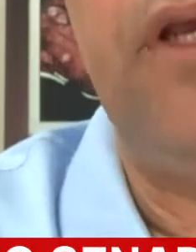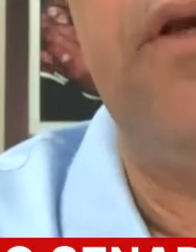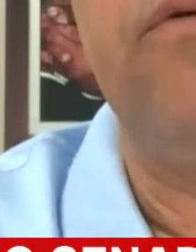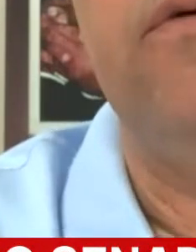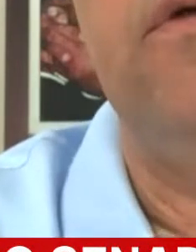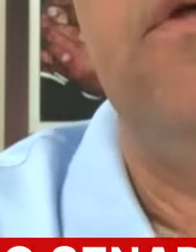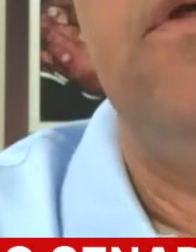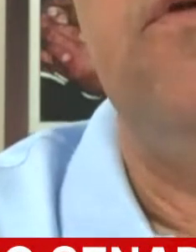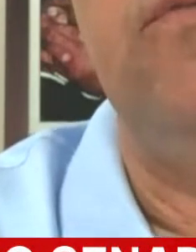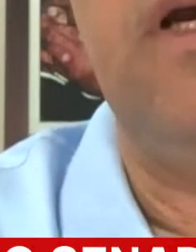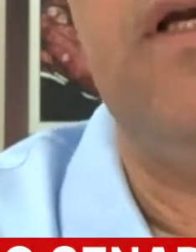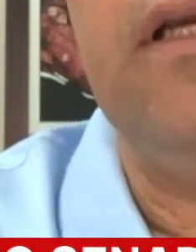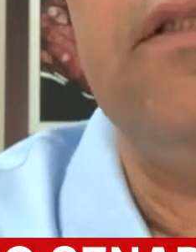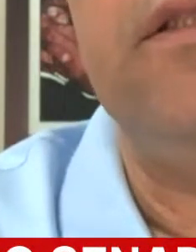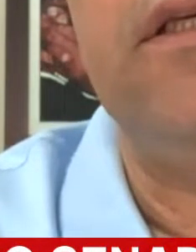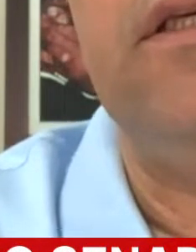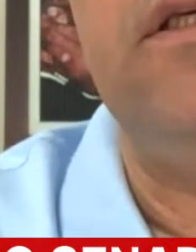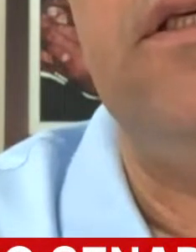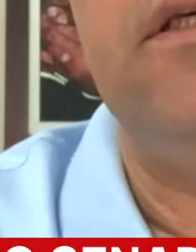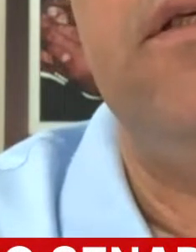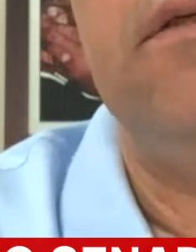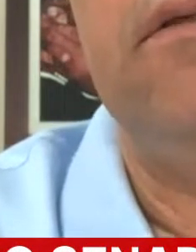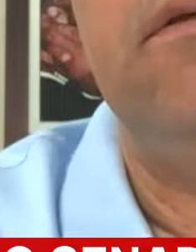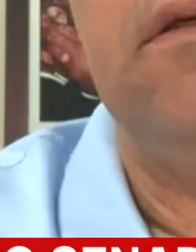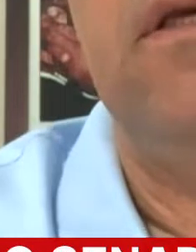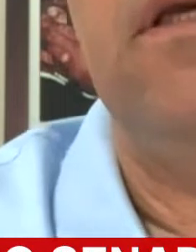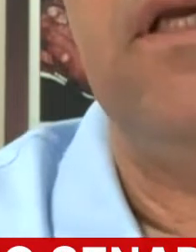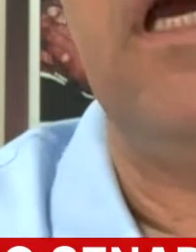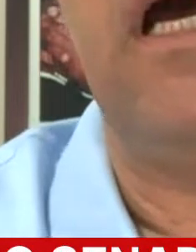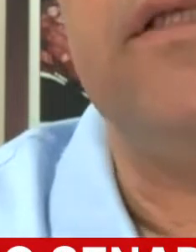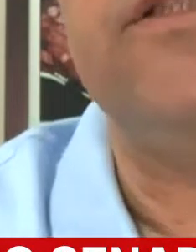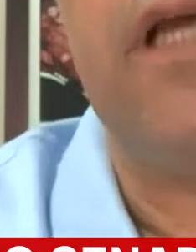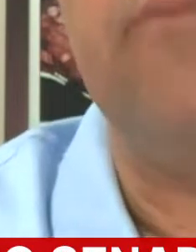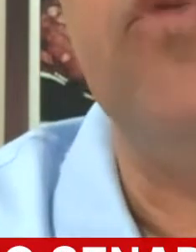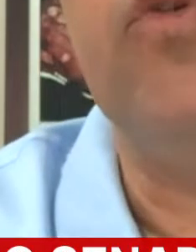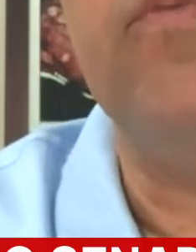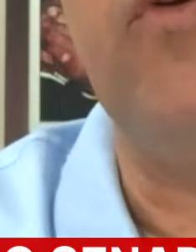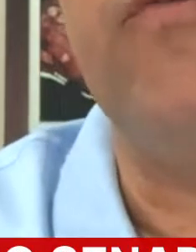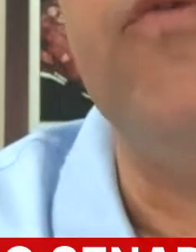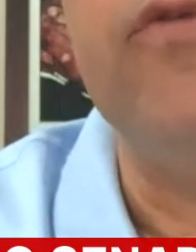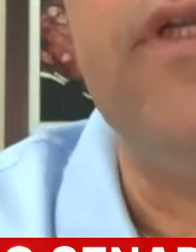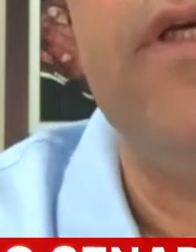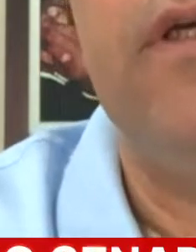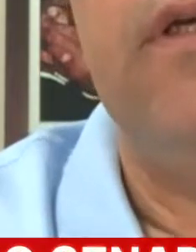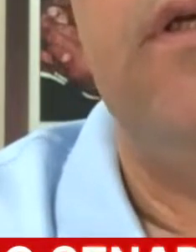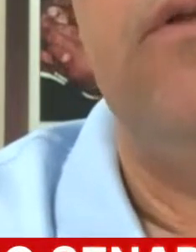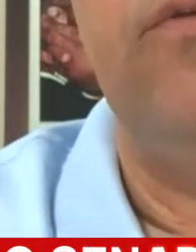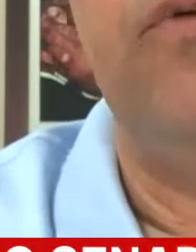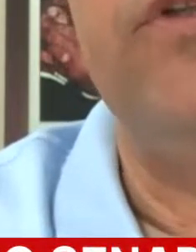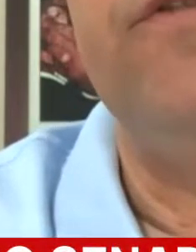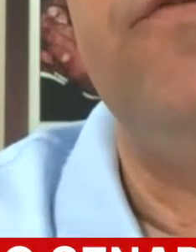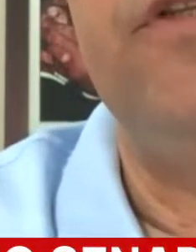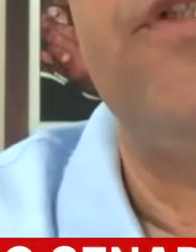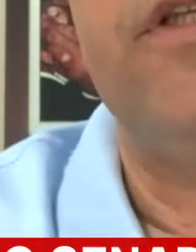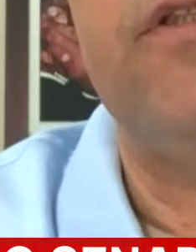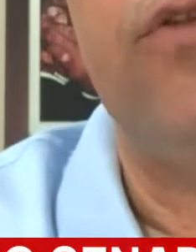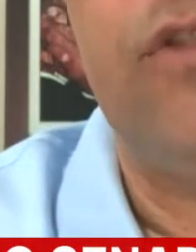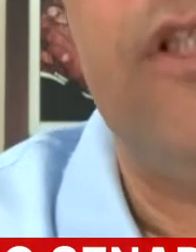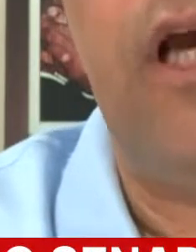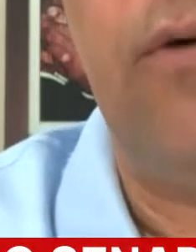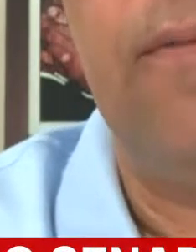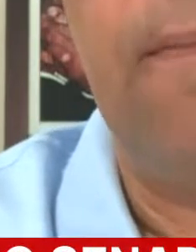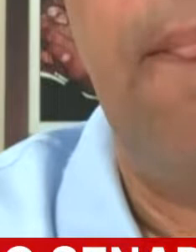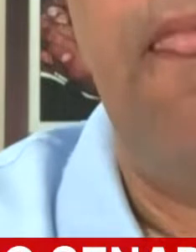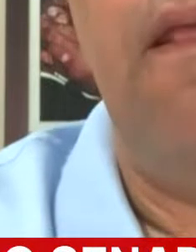desemprego e uma crise que está muito profunda do ponto de vista